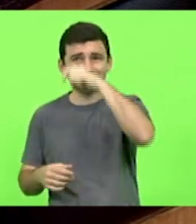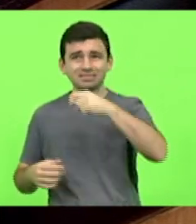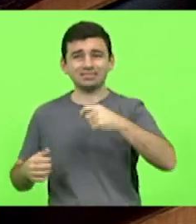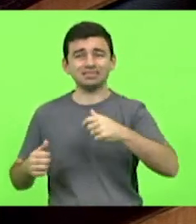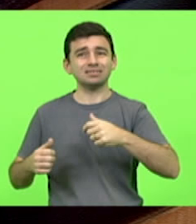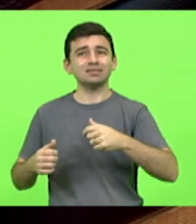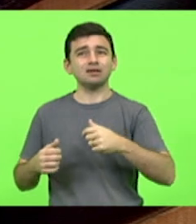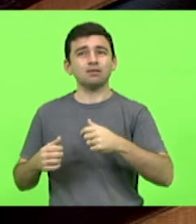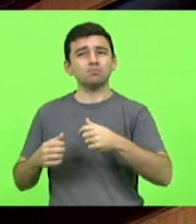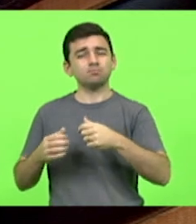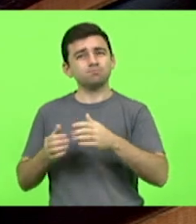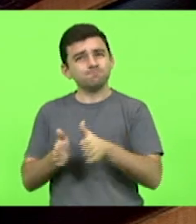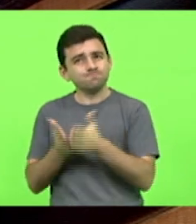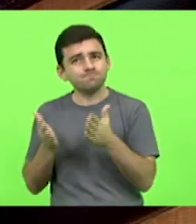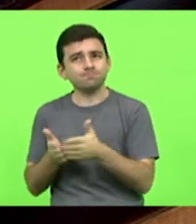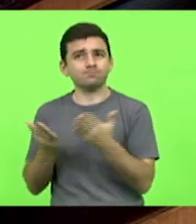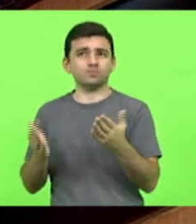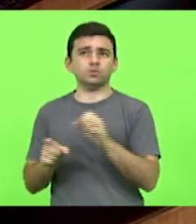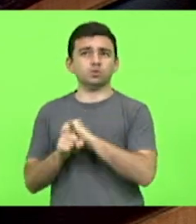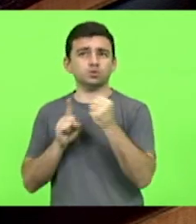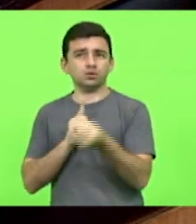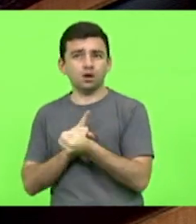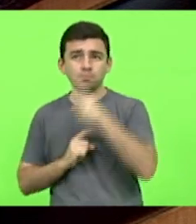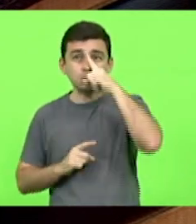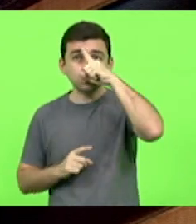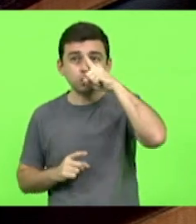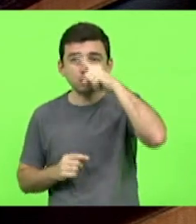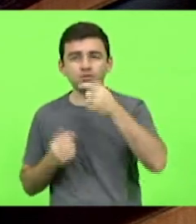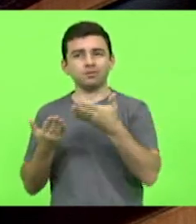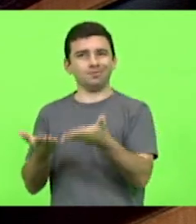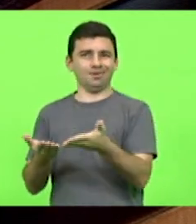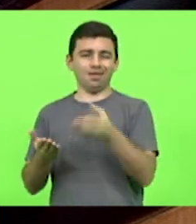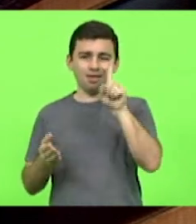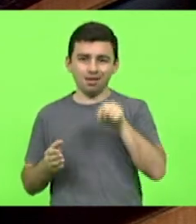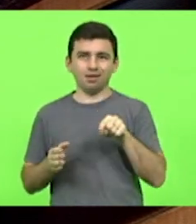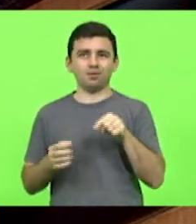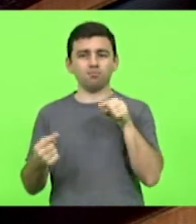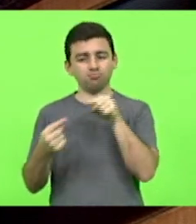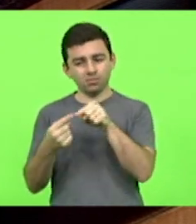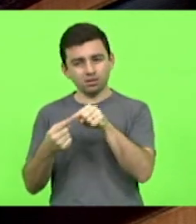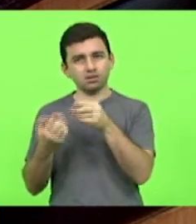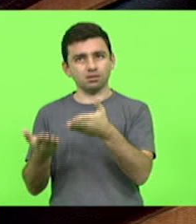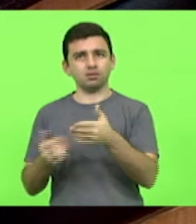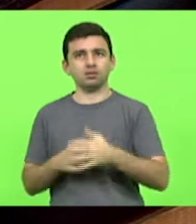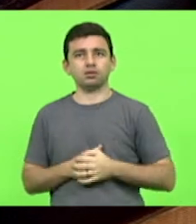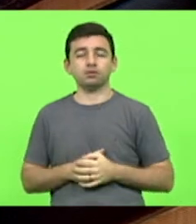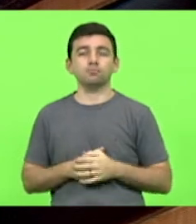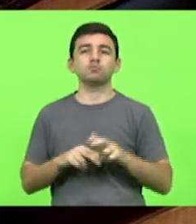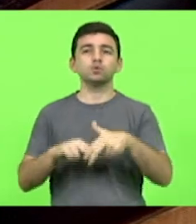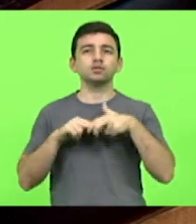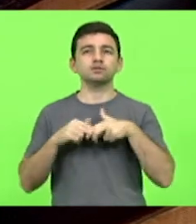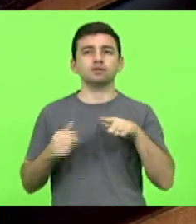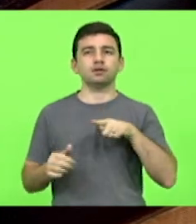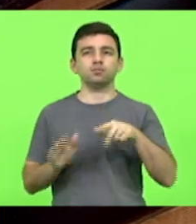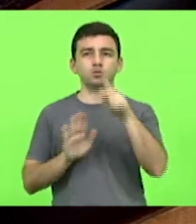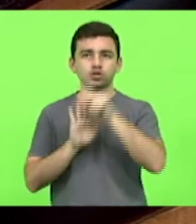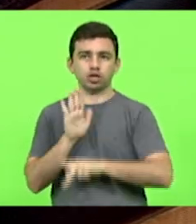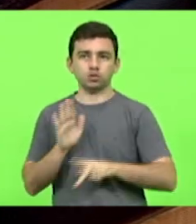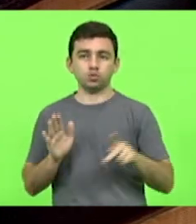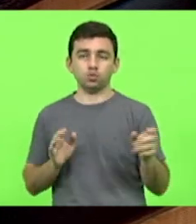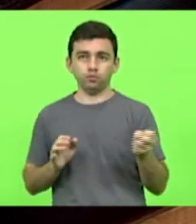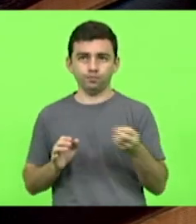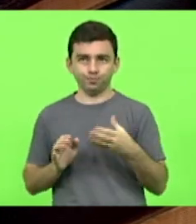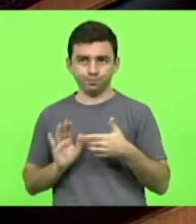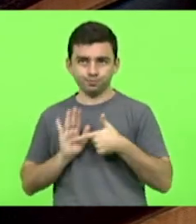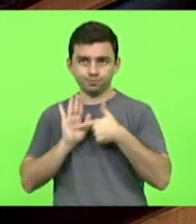vulnerabilidade social, em risco efetivo. E, por isso, nós oferecemos a essa casa um projeto de lei que, eu imagino, os